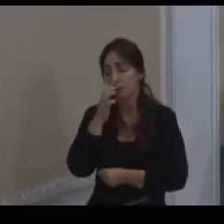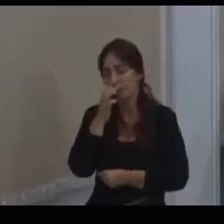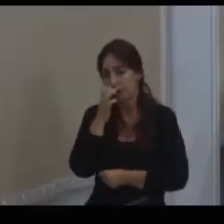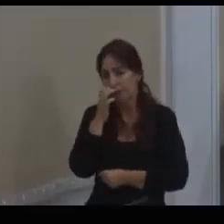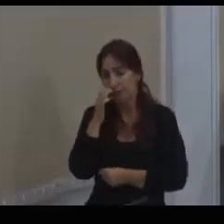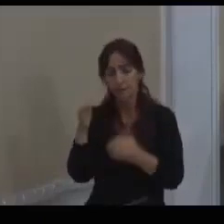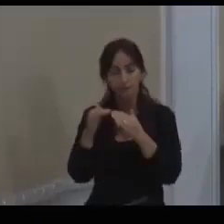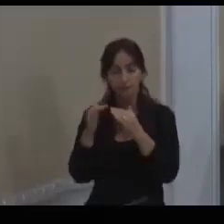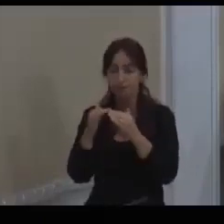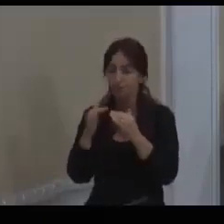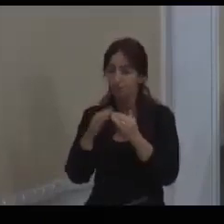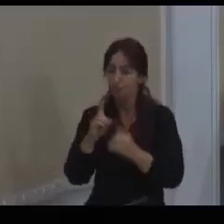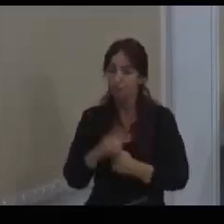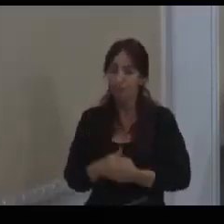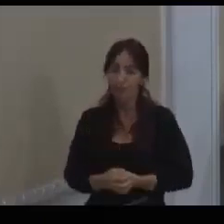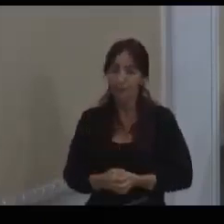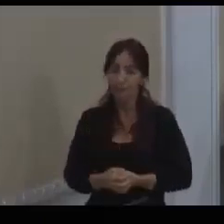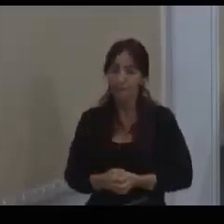Não bate.